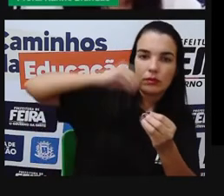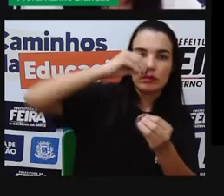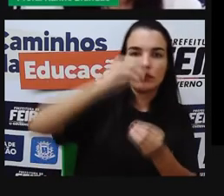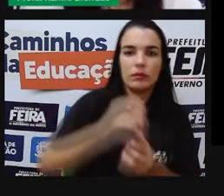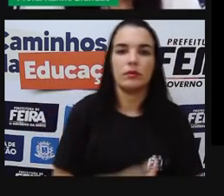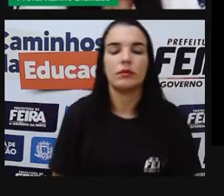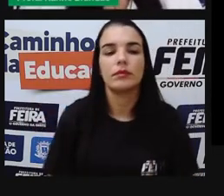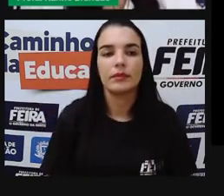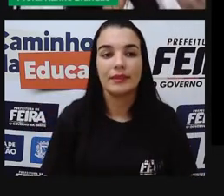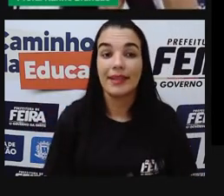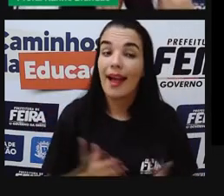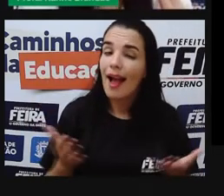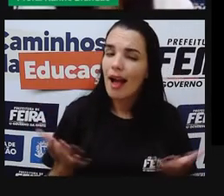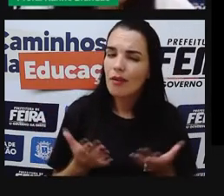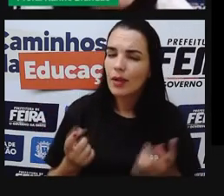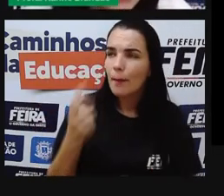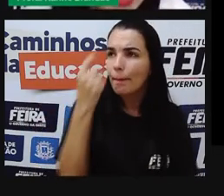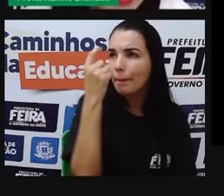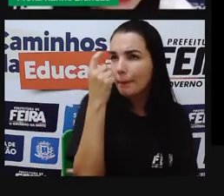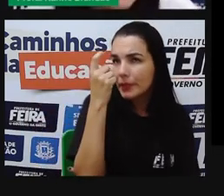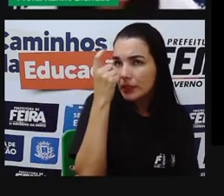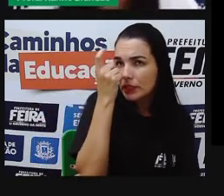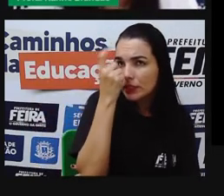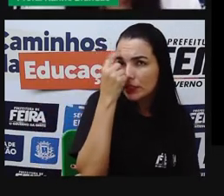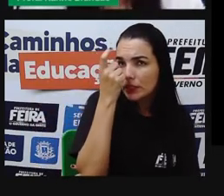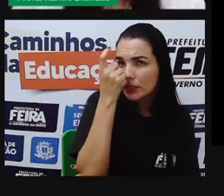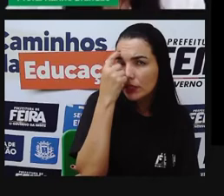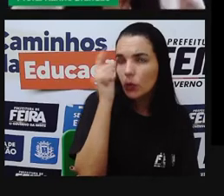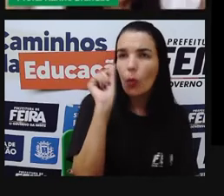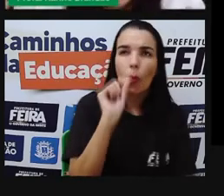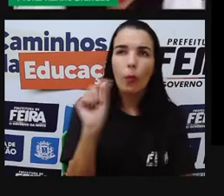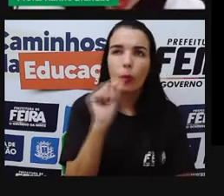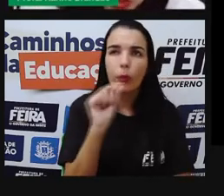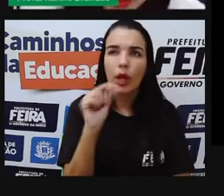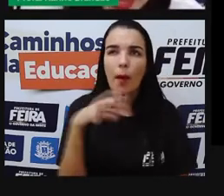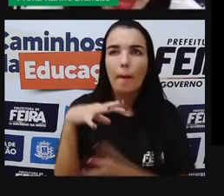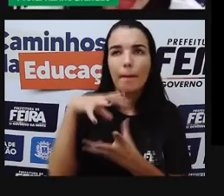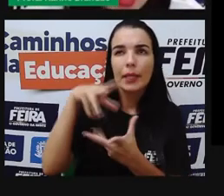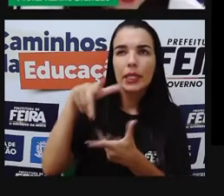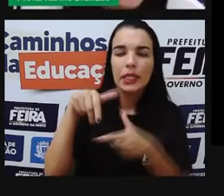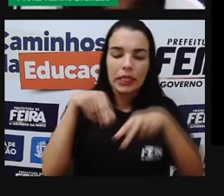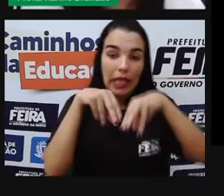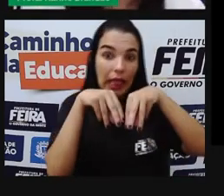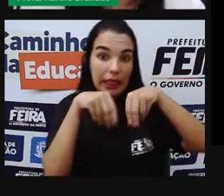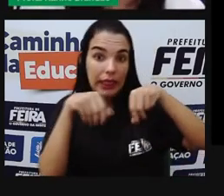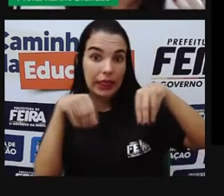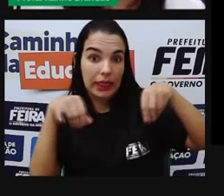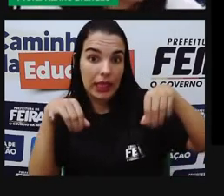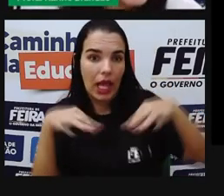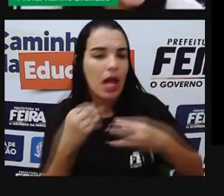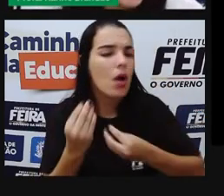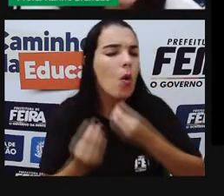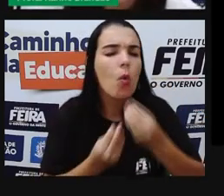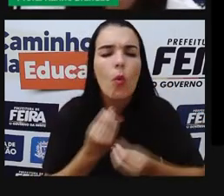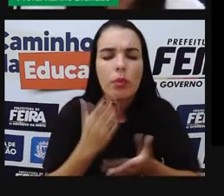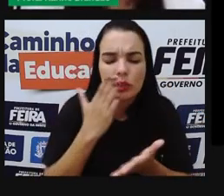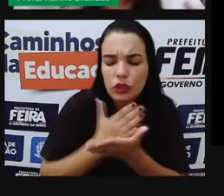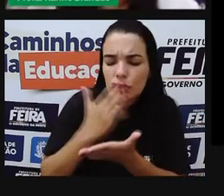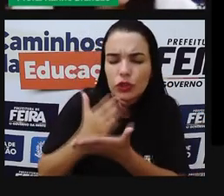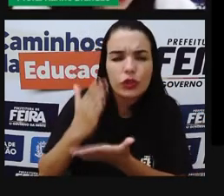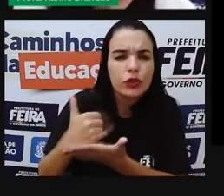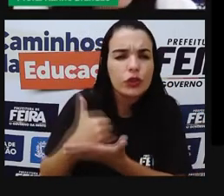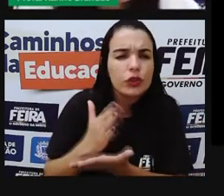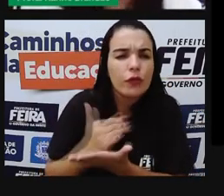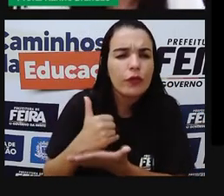E, pensando na Terra, né? Nesse nosso território Terra. Como ele está dividido? Como ele está